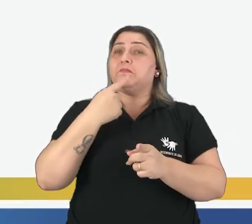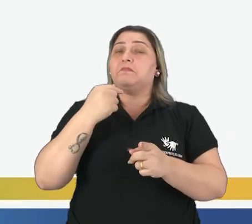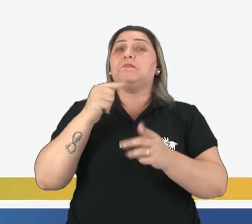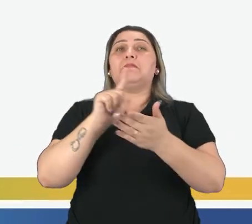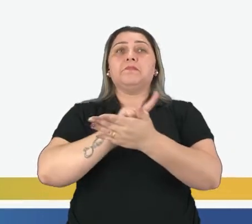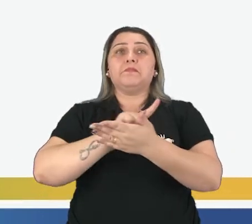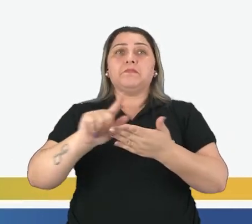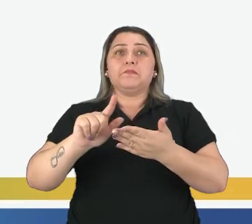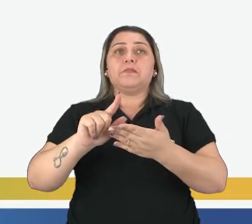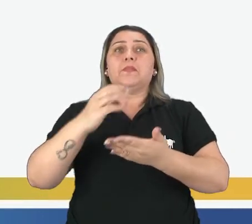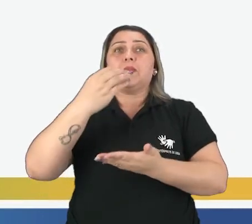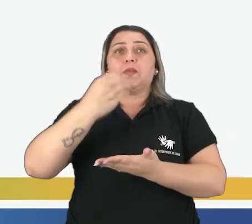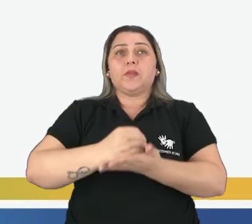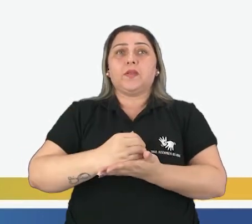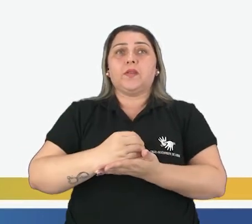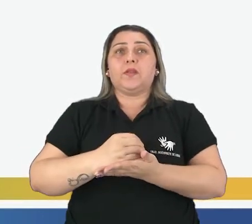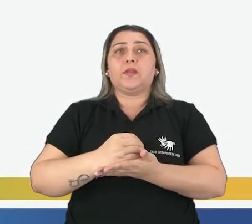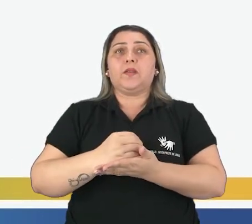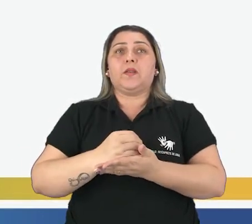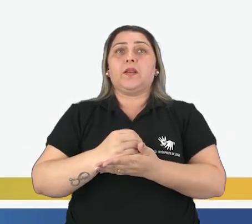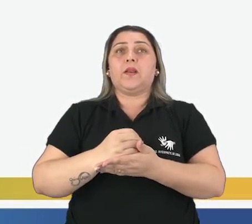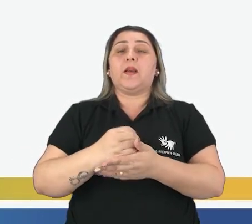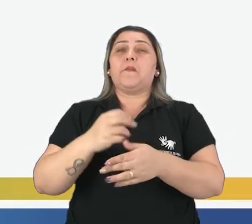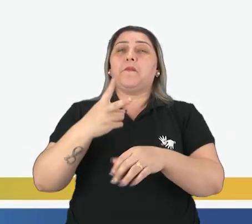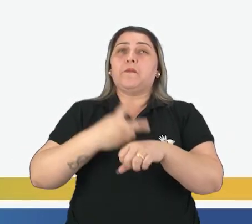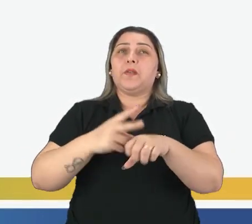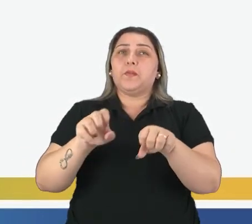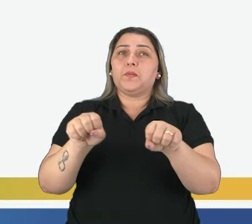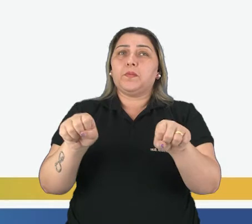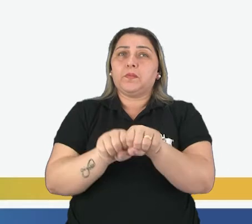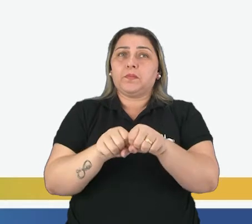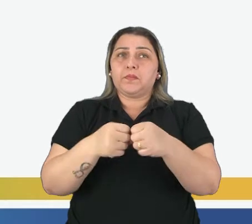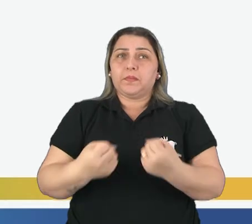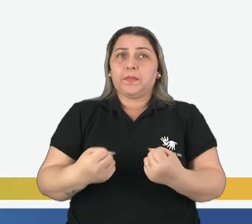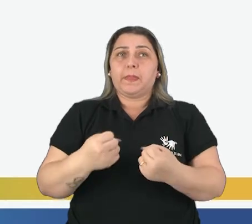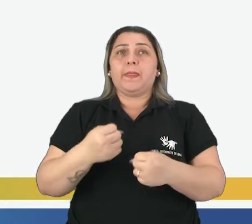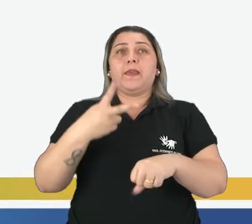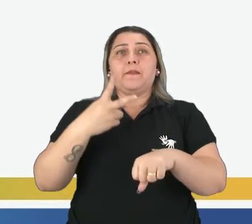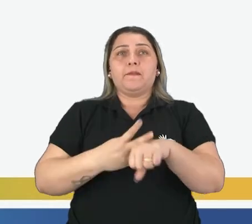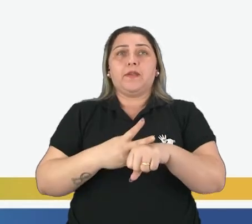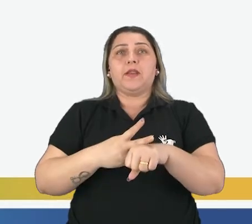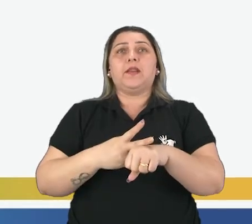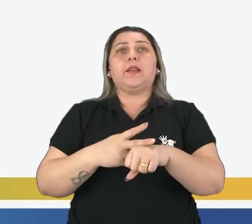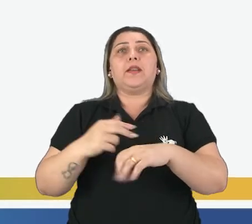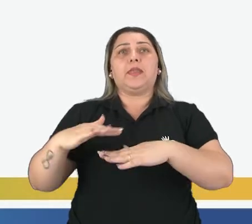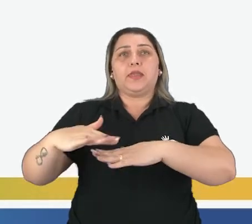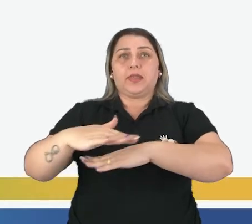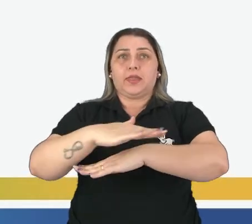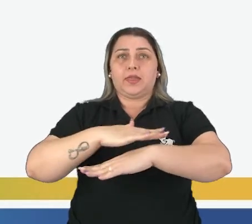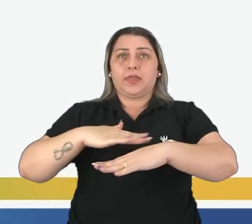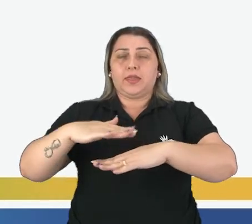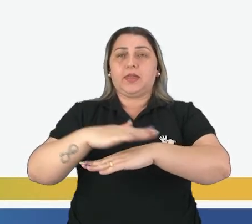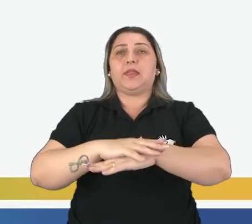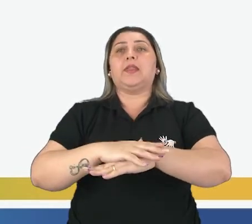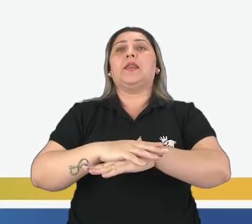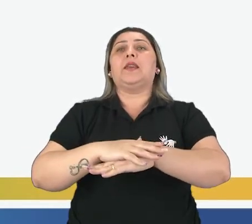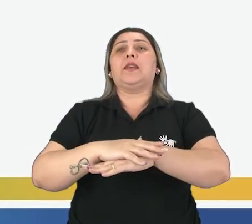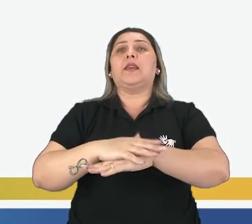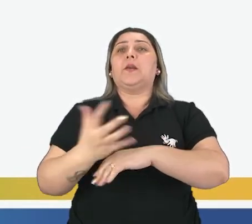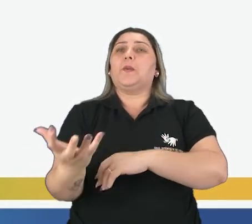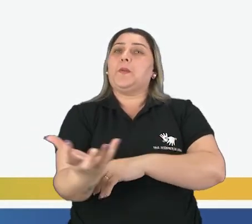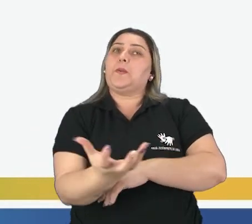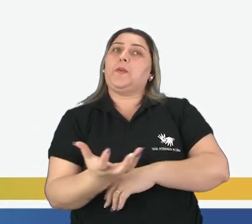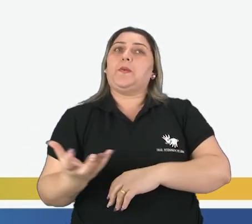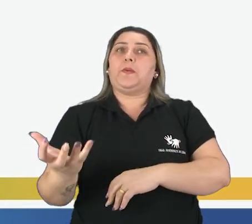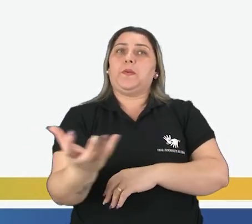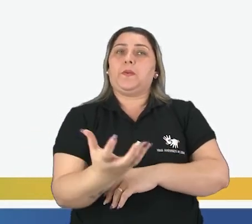os fracos de remédios vazios, os copos, os cacos de produtos citados acima, eles podem